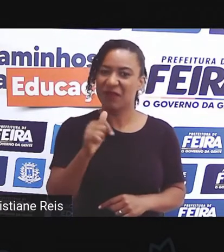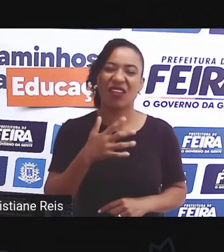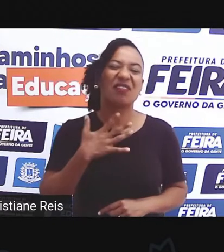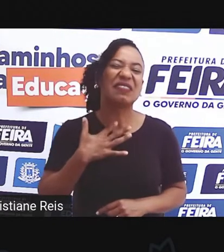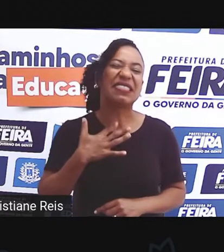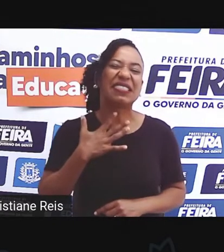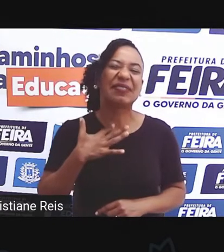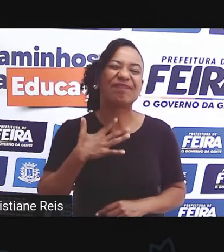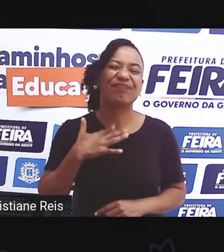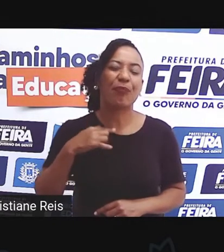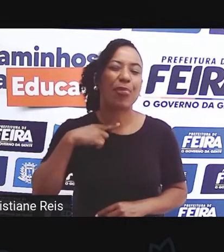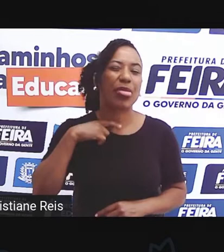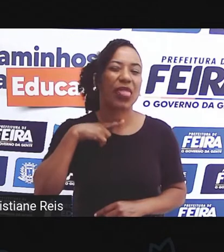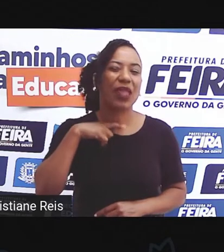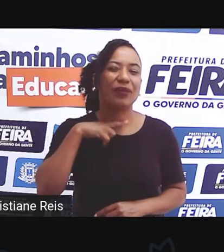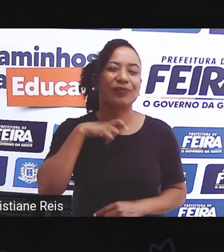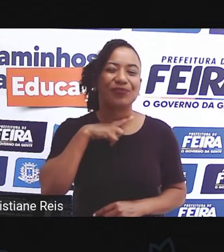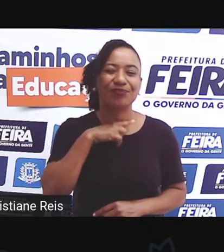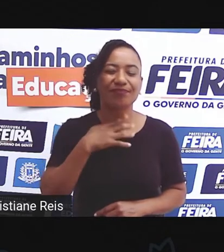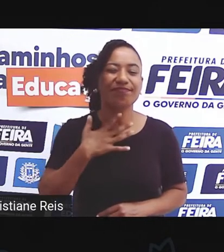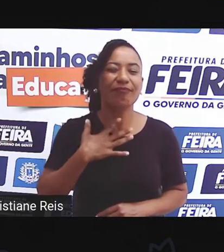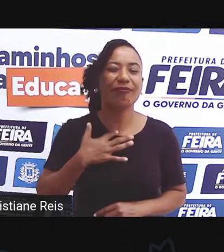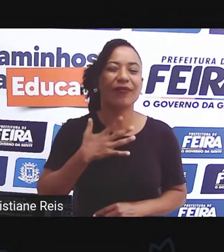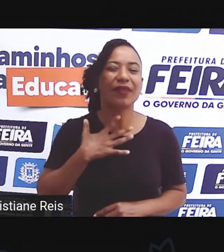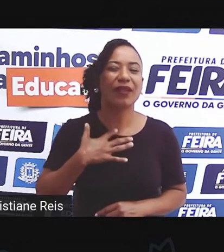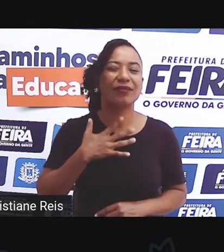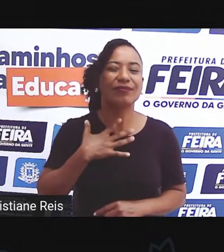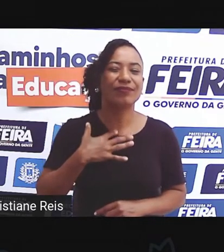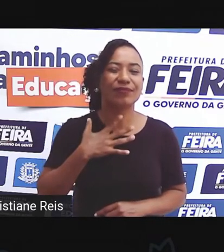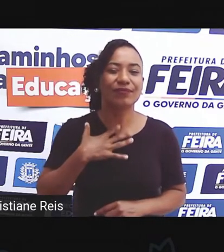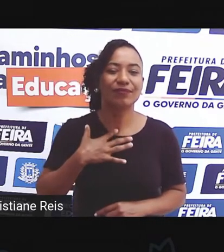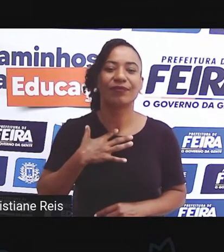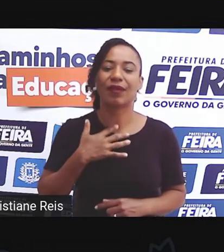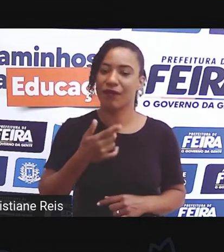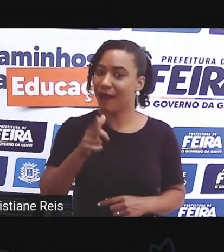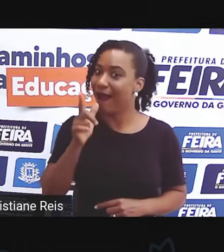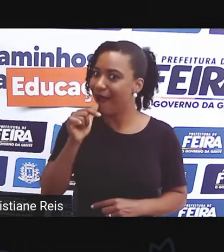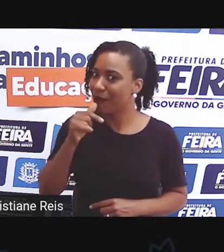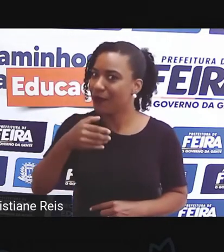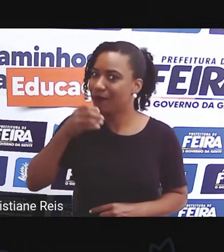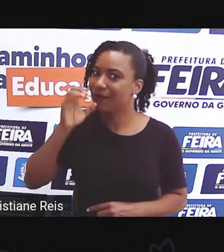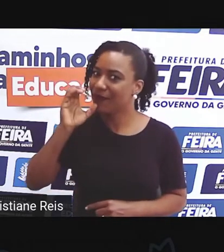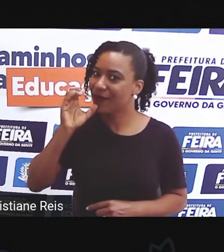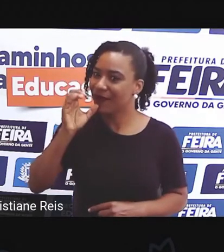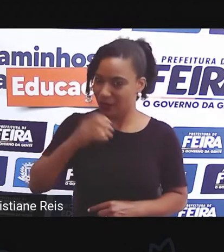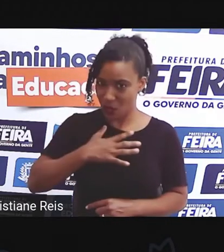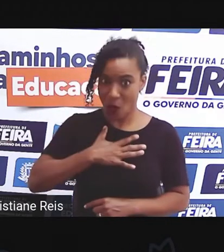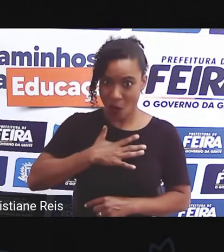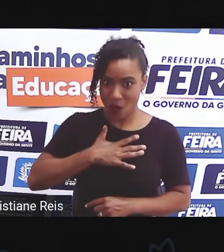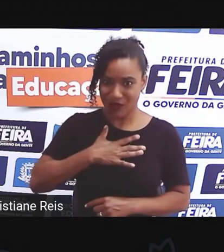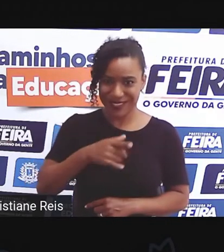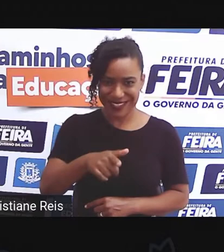pouco de sede. Posso beber água primeiro, meninada? Vocês gostam de beber água?